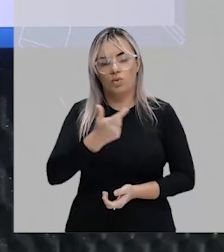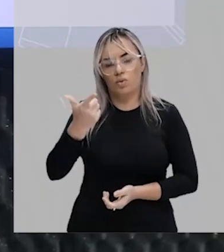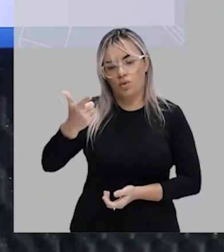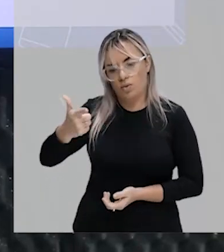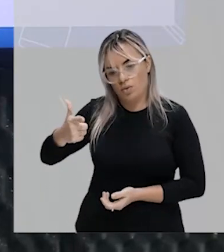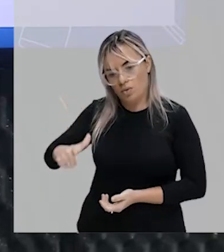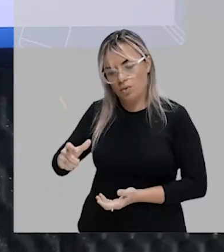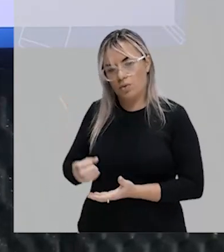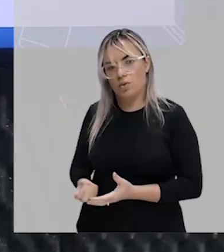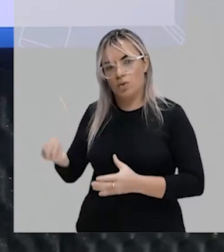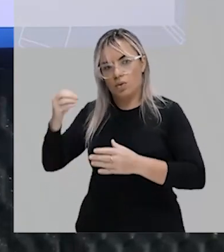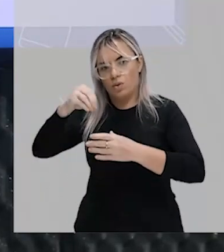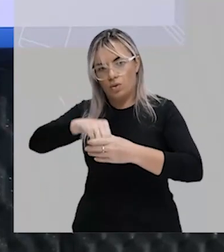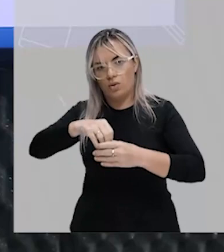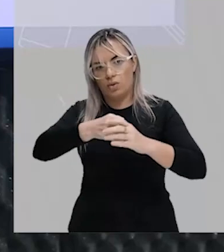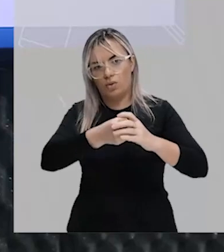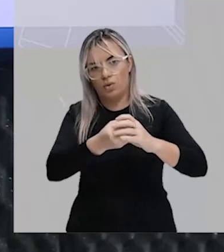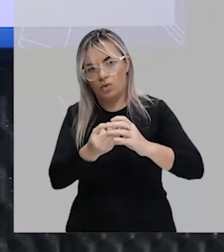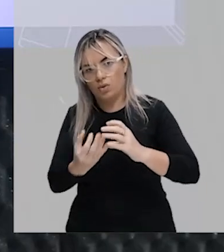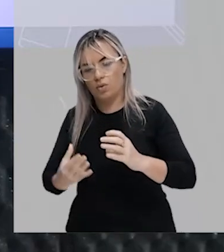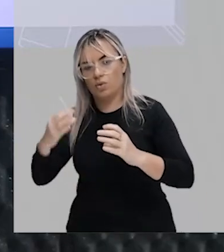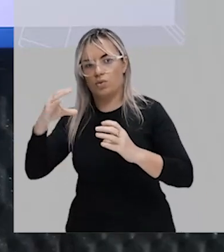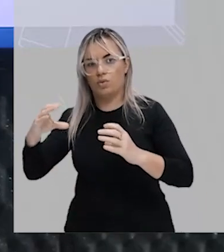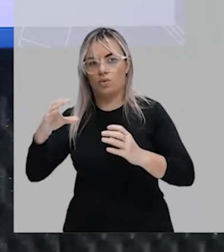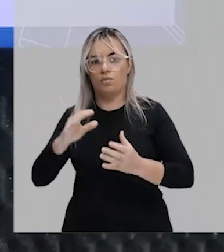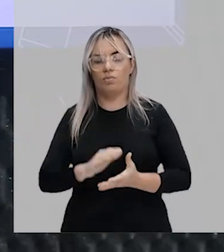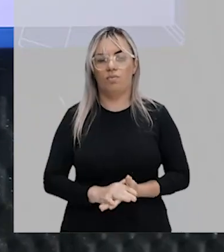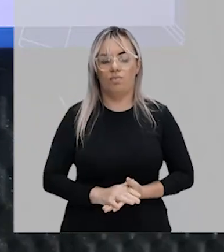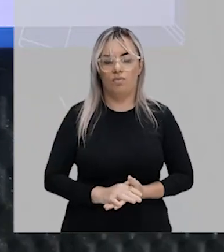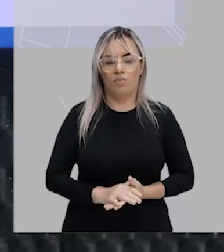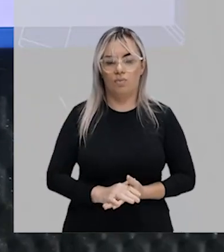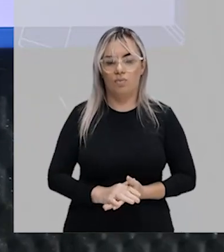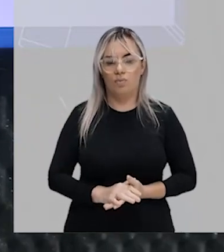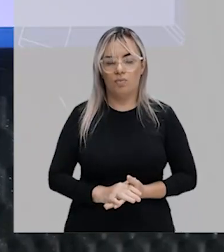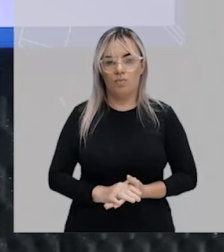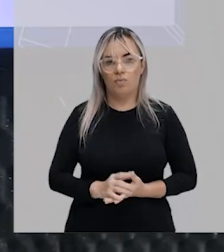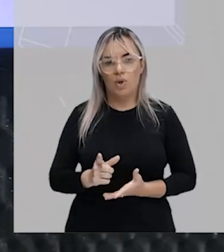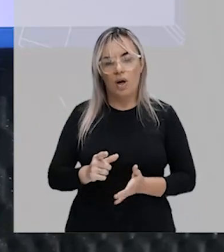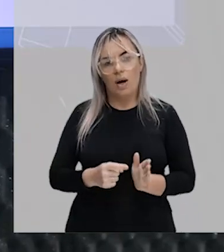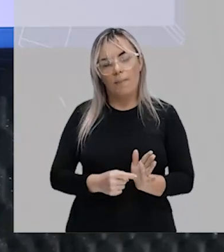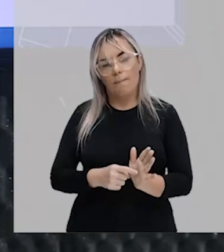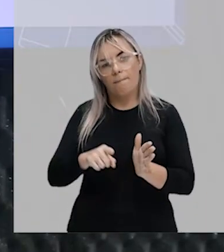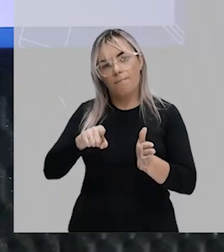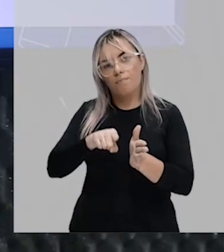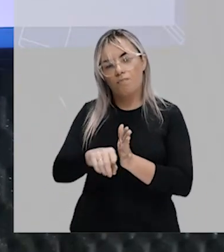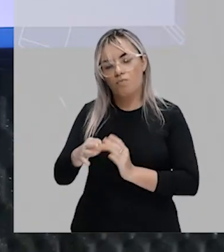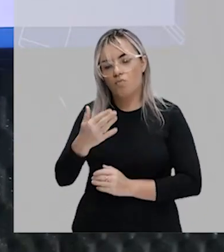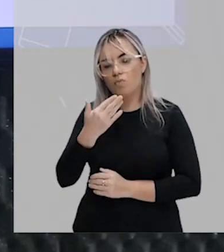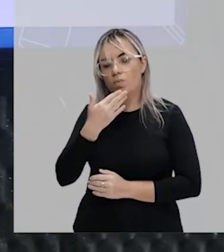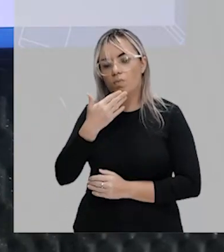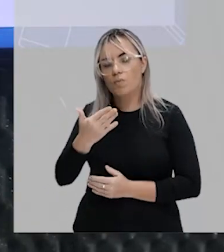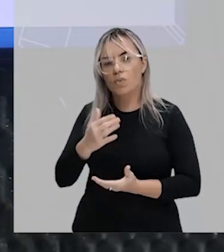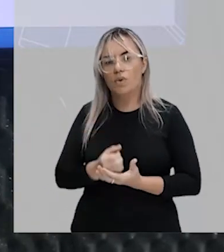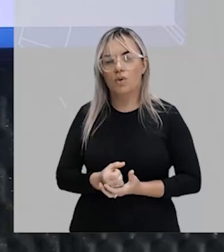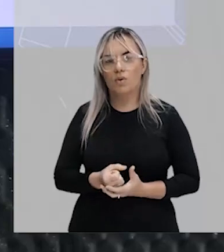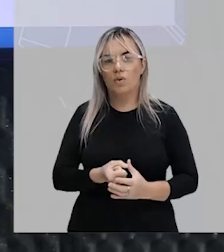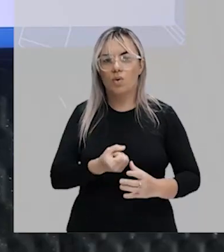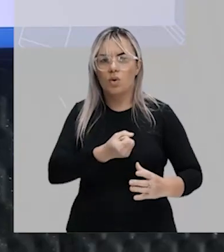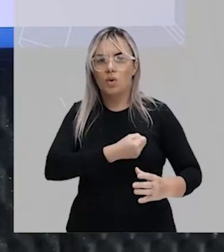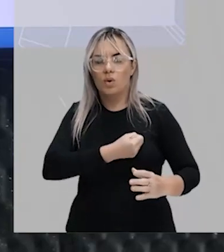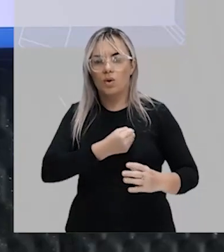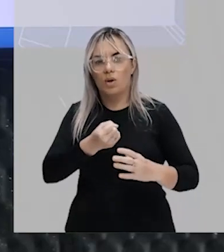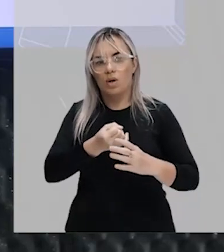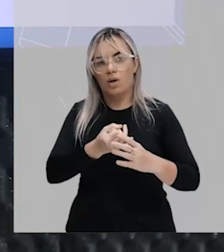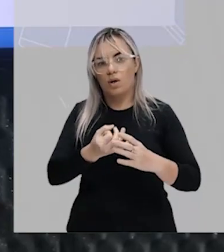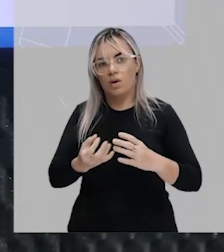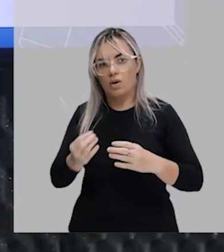esses vão fazer parte do conjunto C. Gente, a questão me pediu para dizer quantos são e